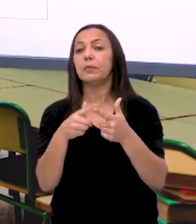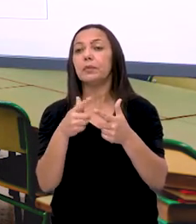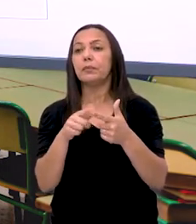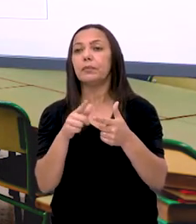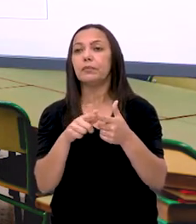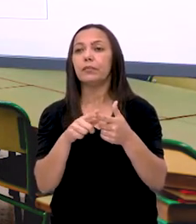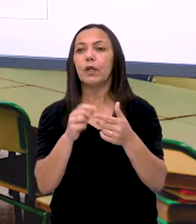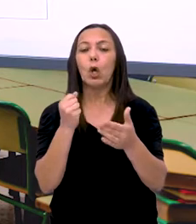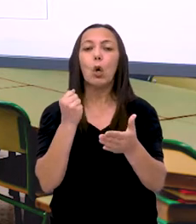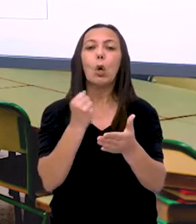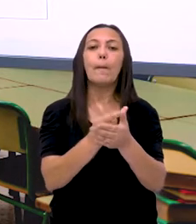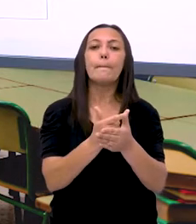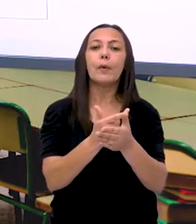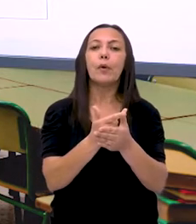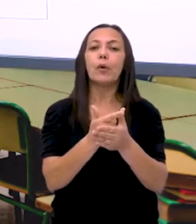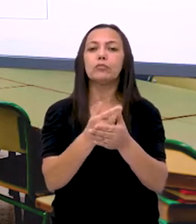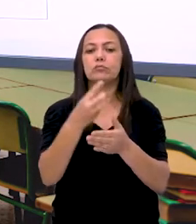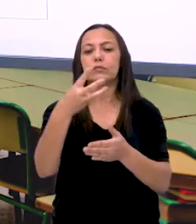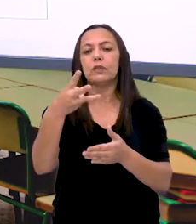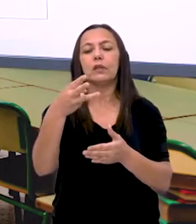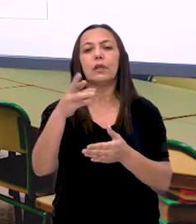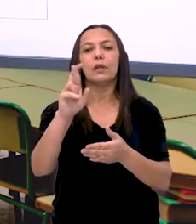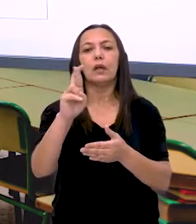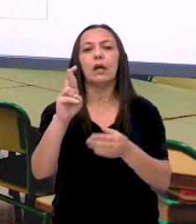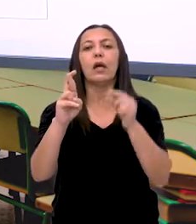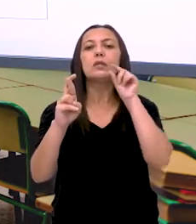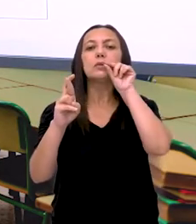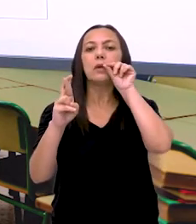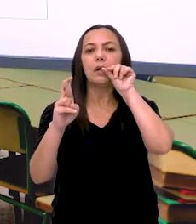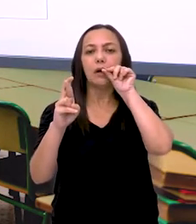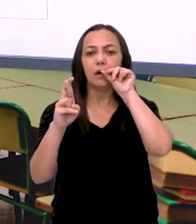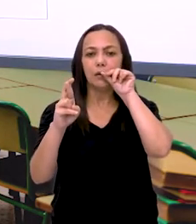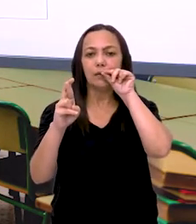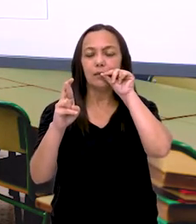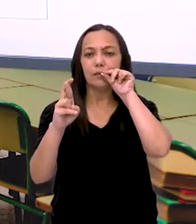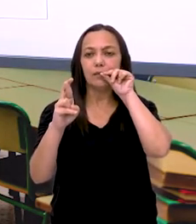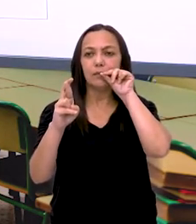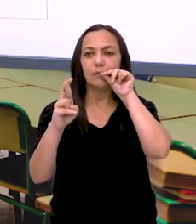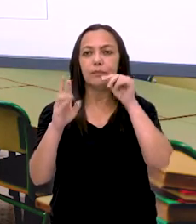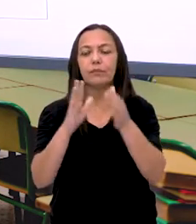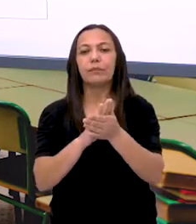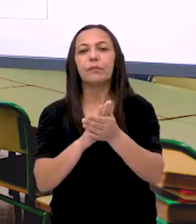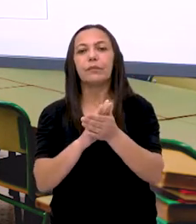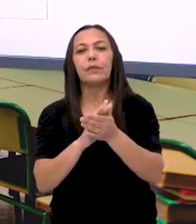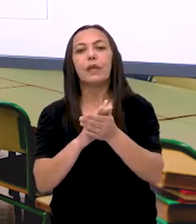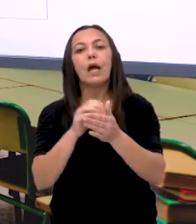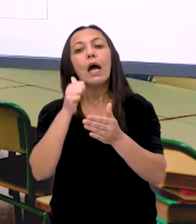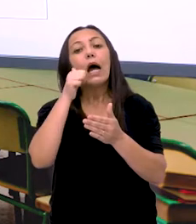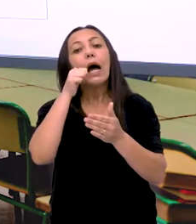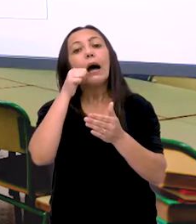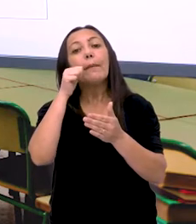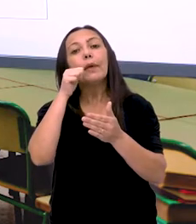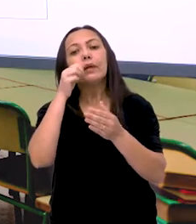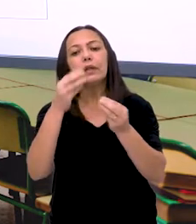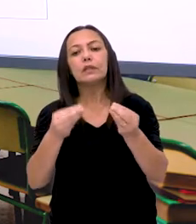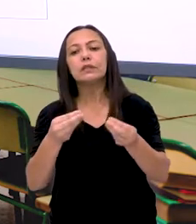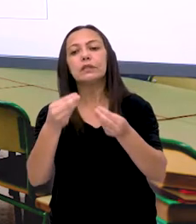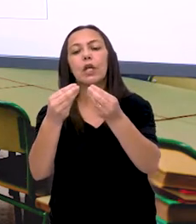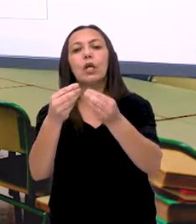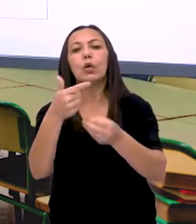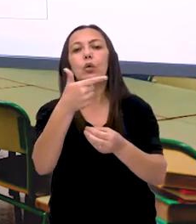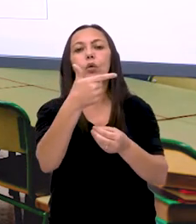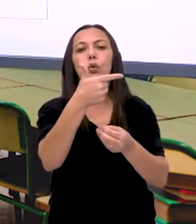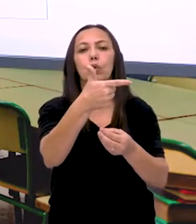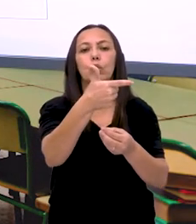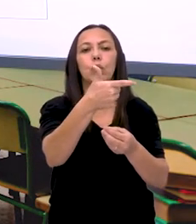Então, comprou o produto. Que custou três reais esse lápis. Ela pegou e deu duas notas de dois reais.